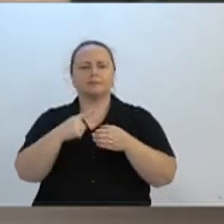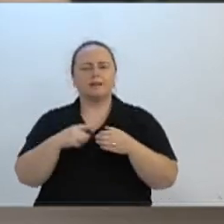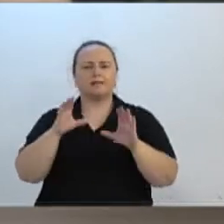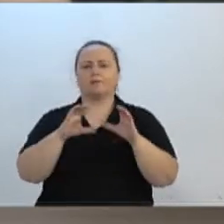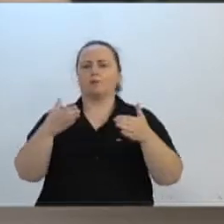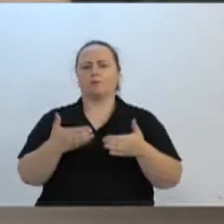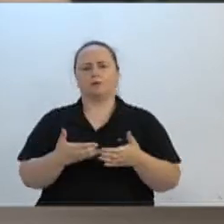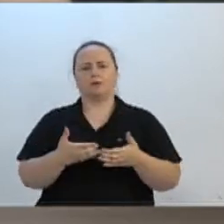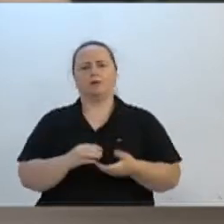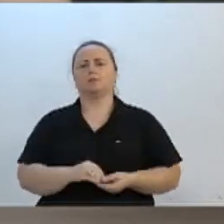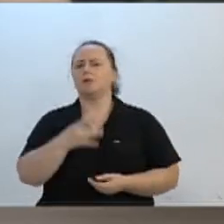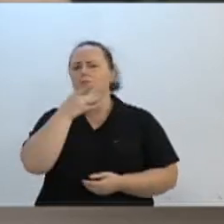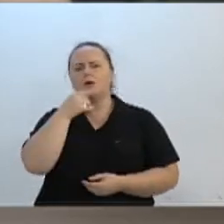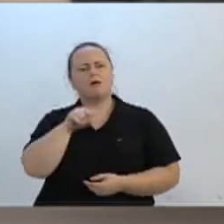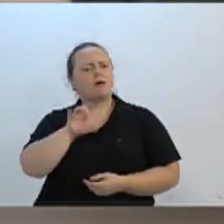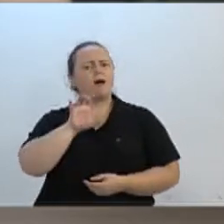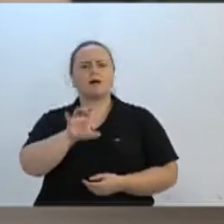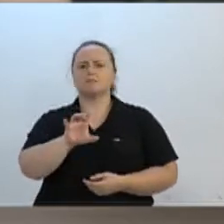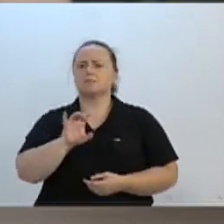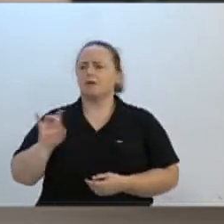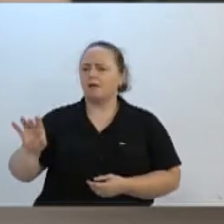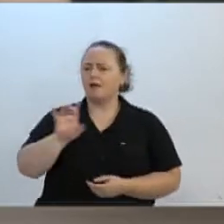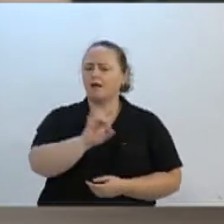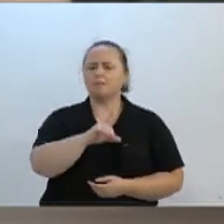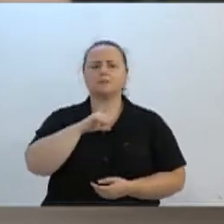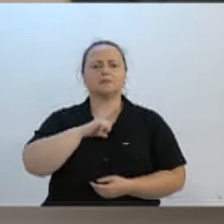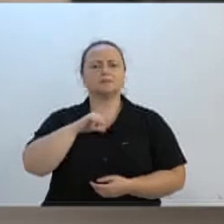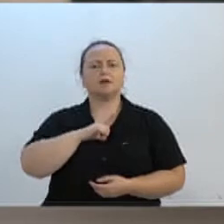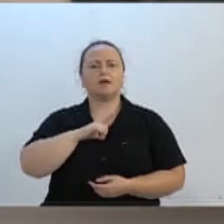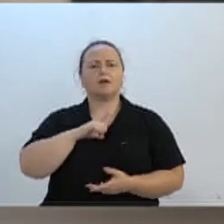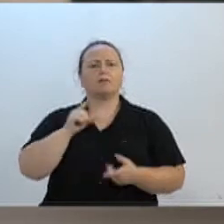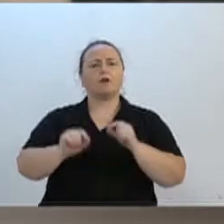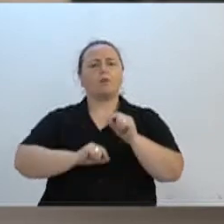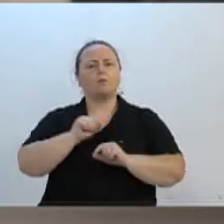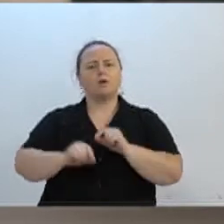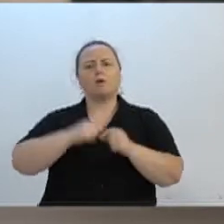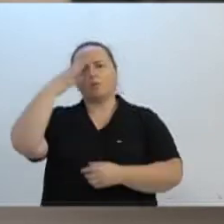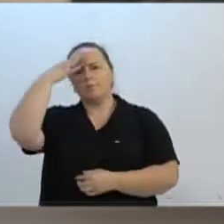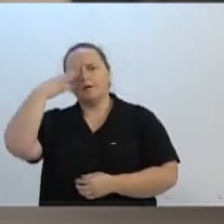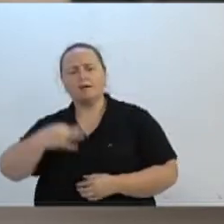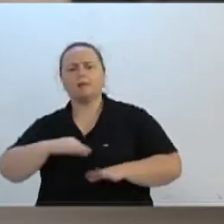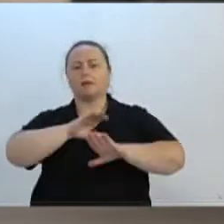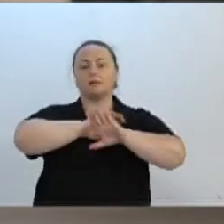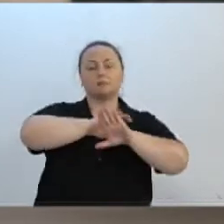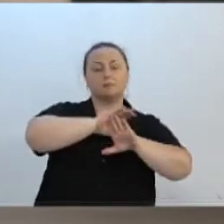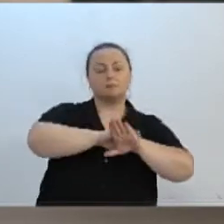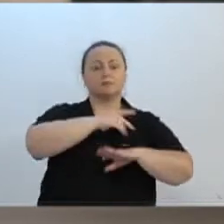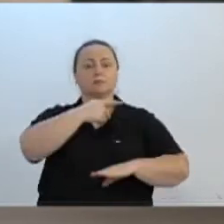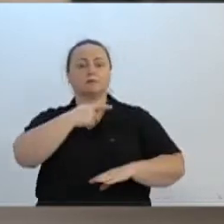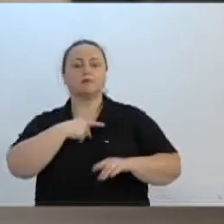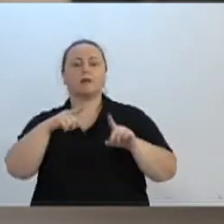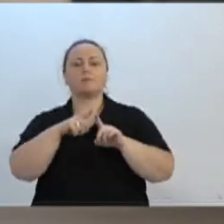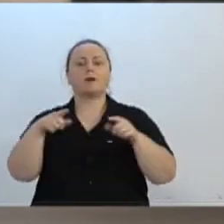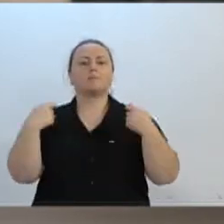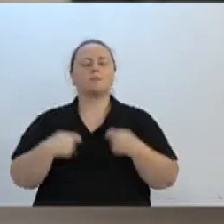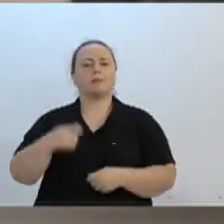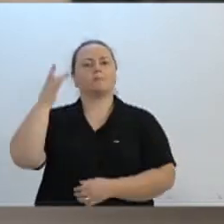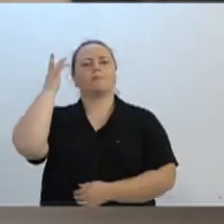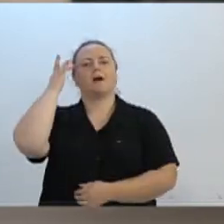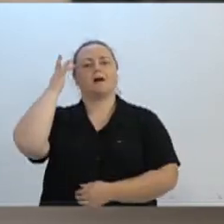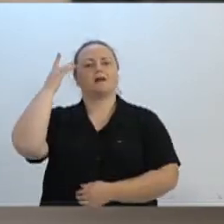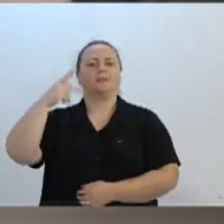acho que é isso. Cada um de nós tem as suas convicções, tem os seus posicionamentos ideológicos, mas a gente tem que ter maturidade política de sentar na mesa,